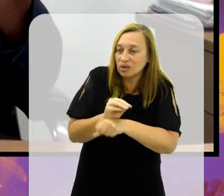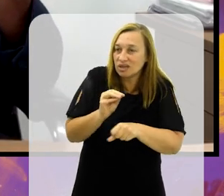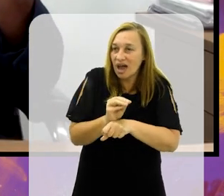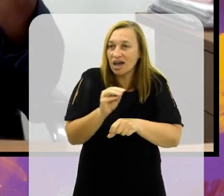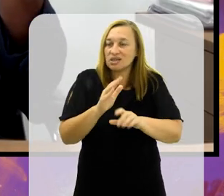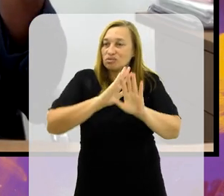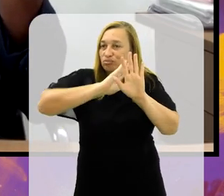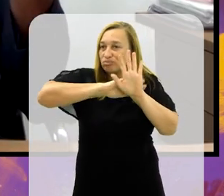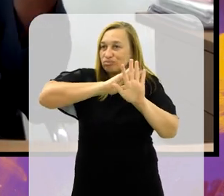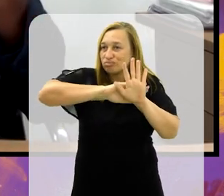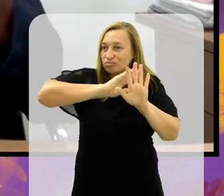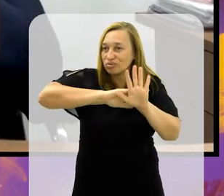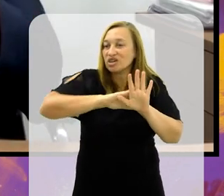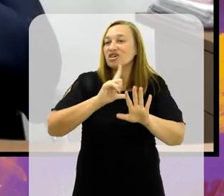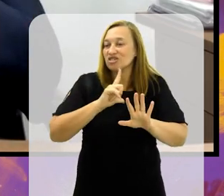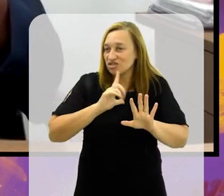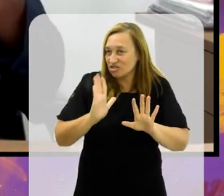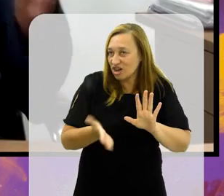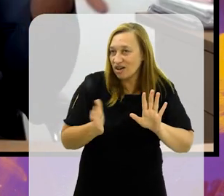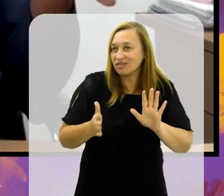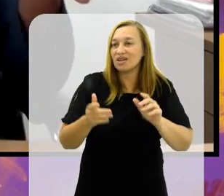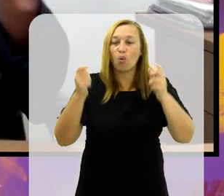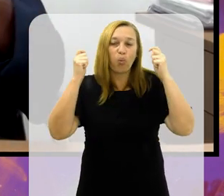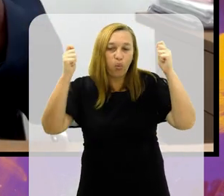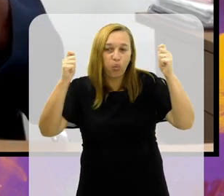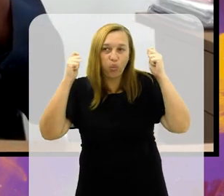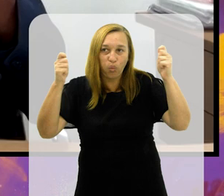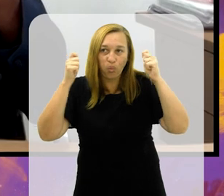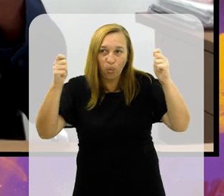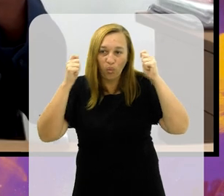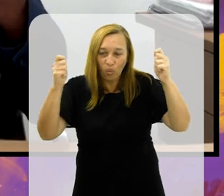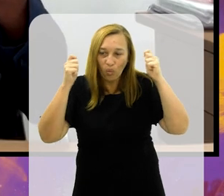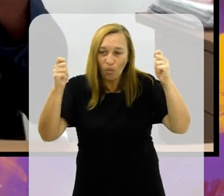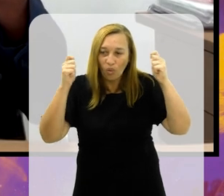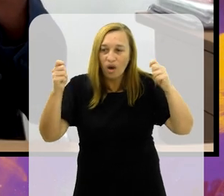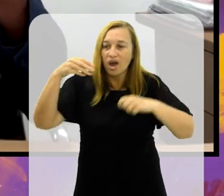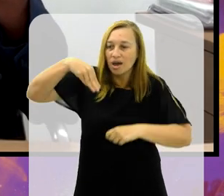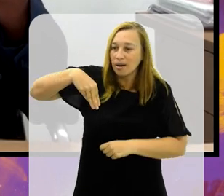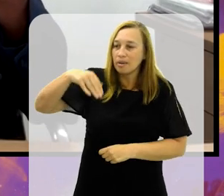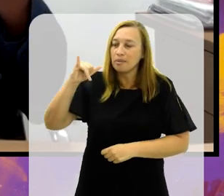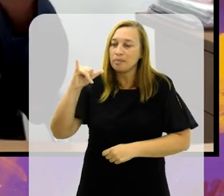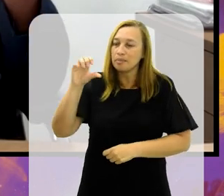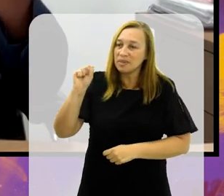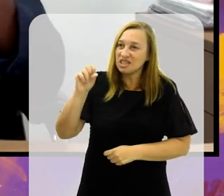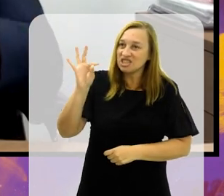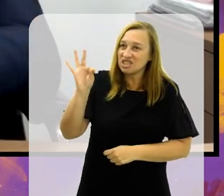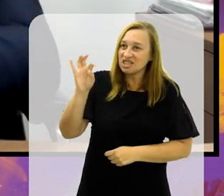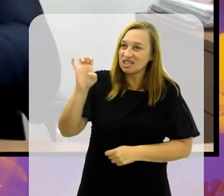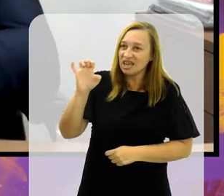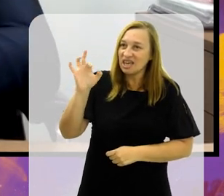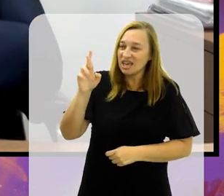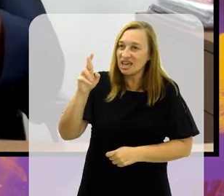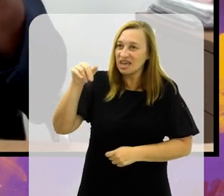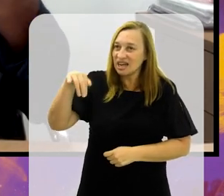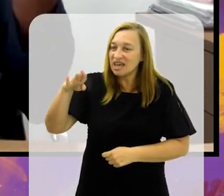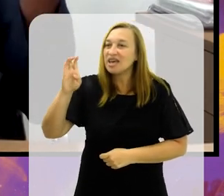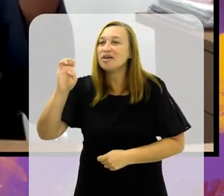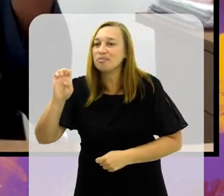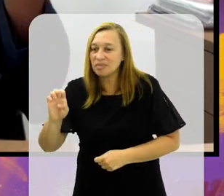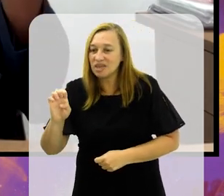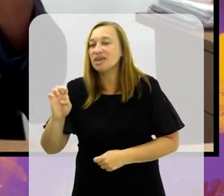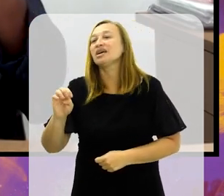todos envolvidos do Maracanã. Já fizemos com os torcedores, o Mister M do Vasco foi